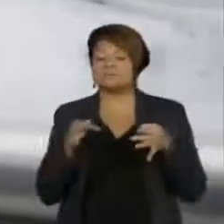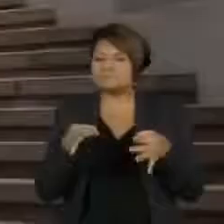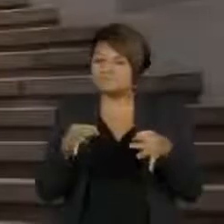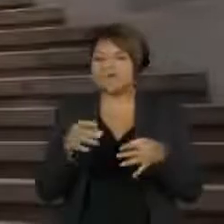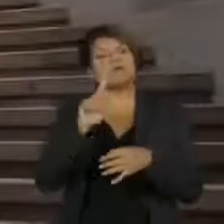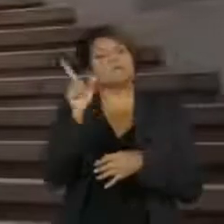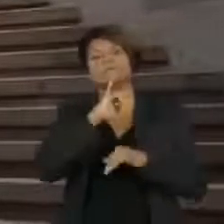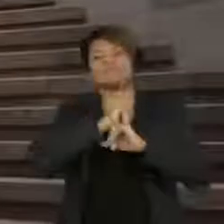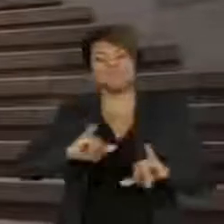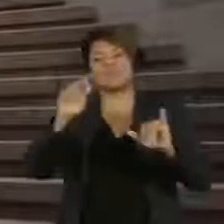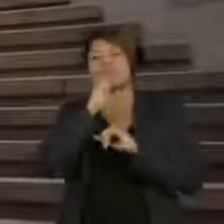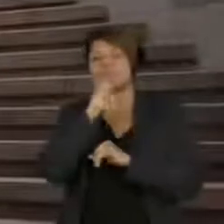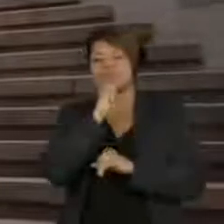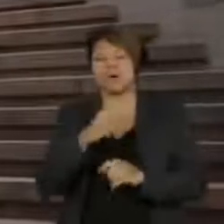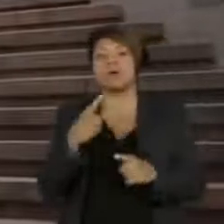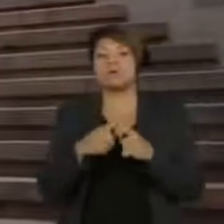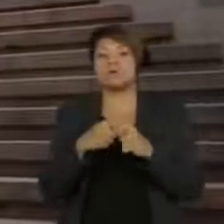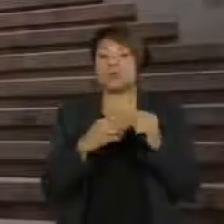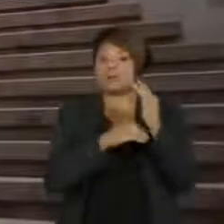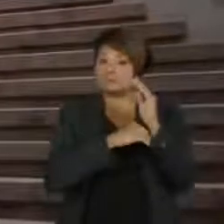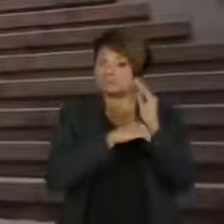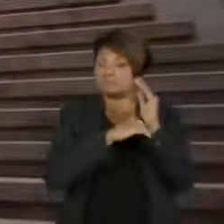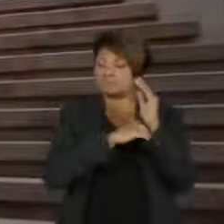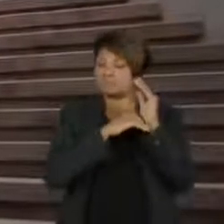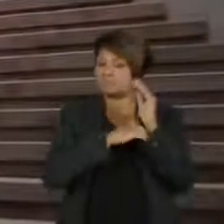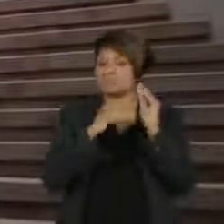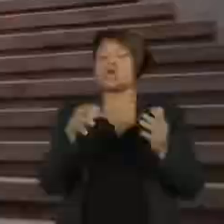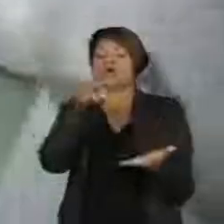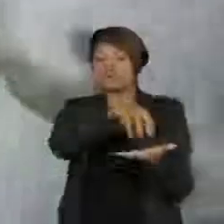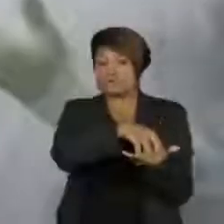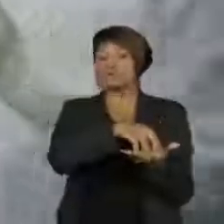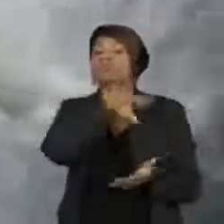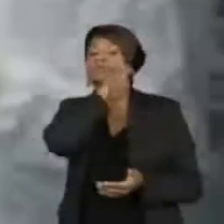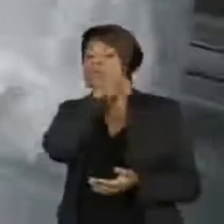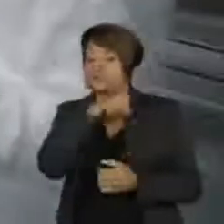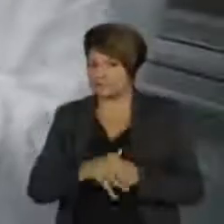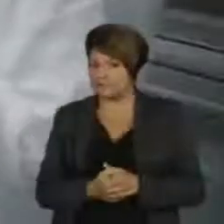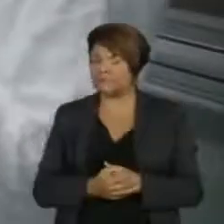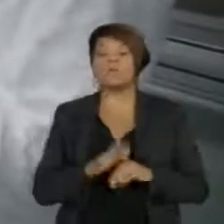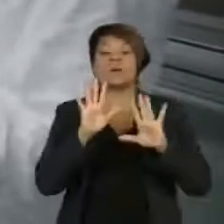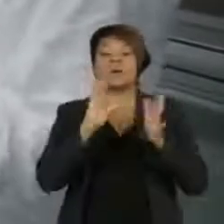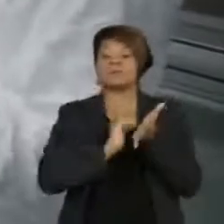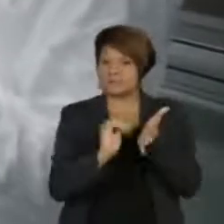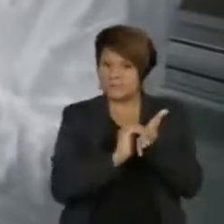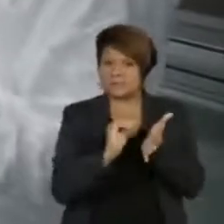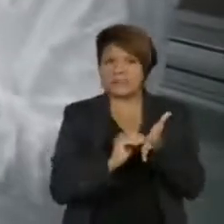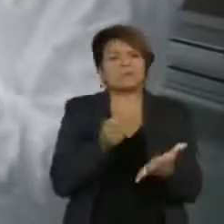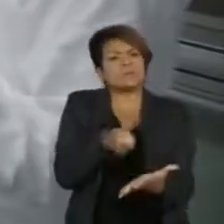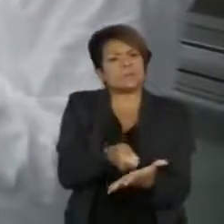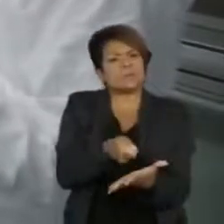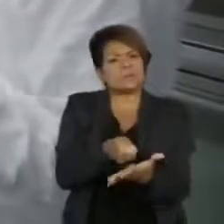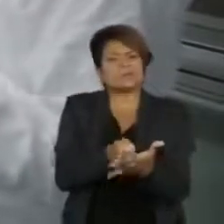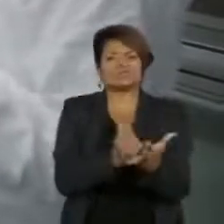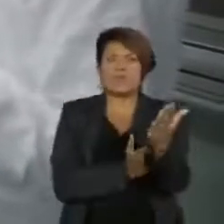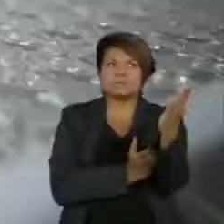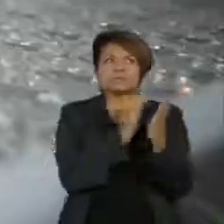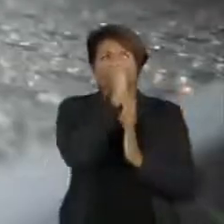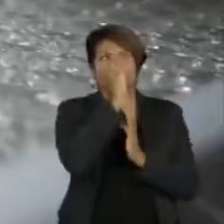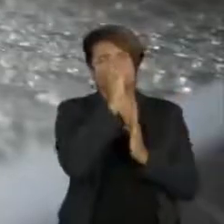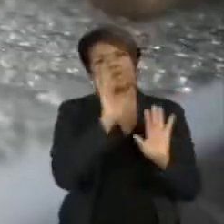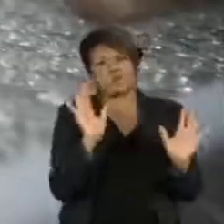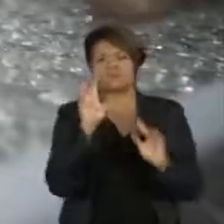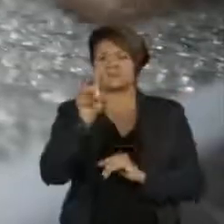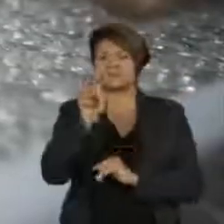informado, por conta do sigilo contratual do Instituto Butantan. Mas o secretário garante que é superior a 50%,